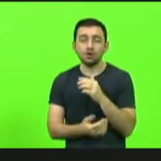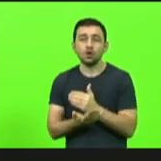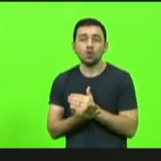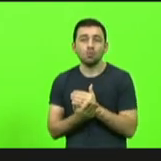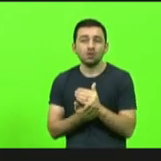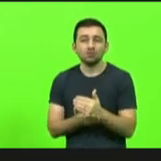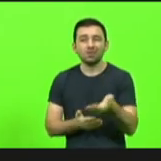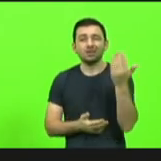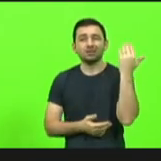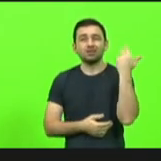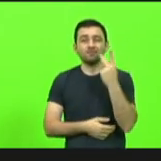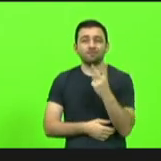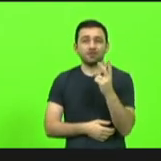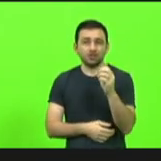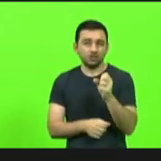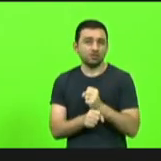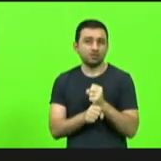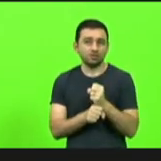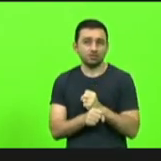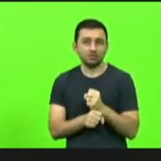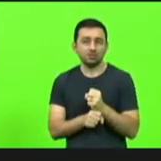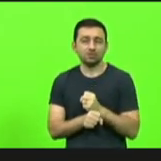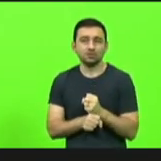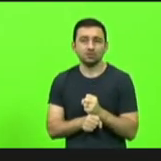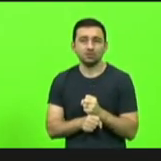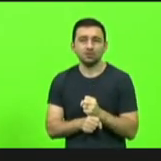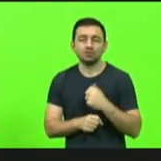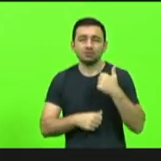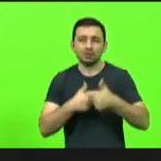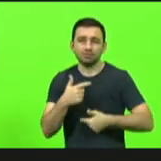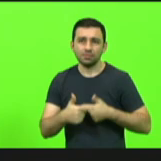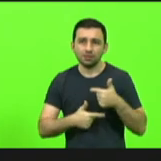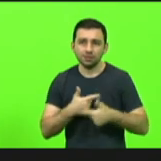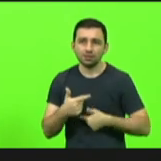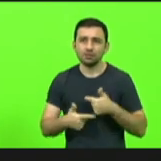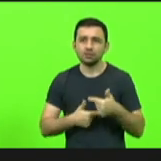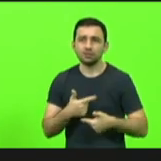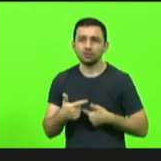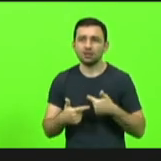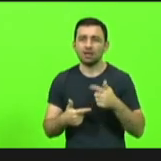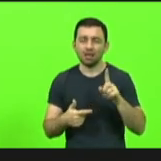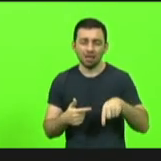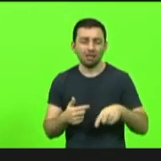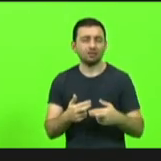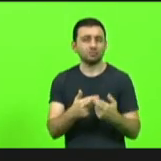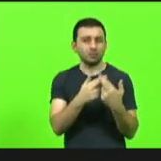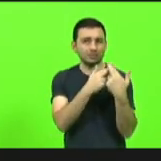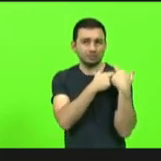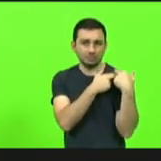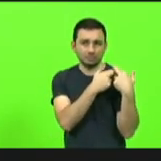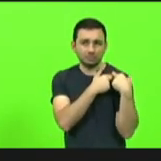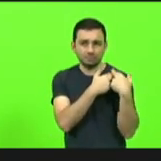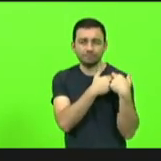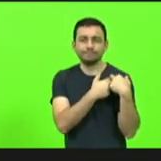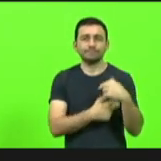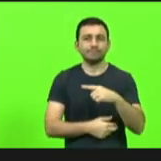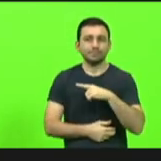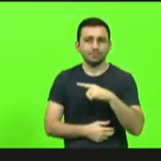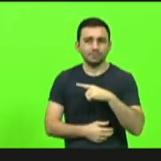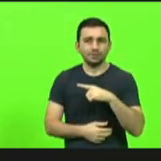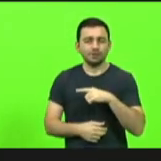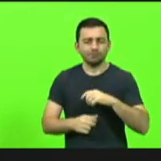20 anos como já foi relatado aí, é um trabalho de responsabilidade, um trabalho de